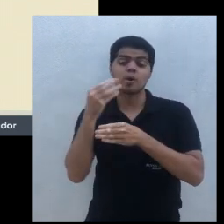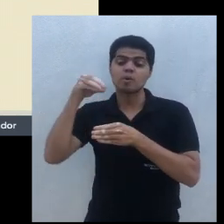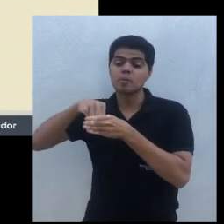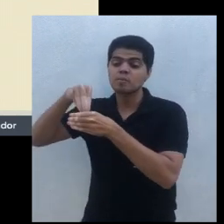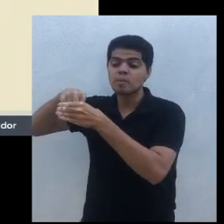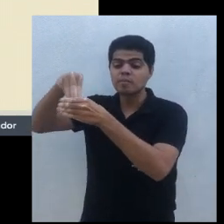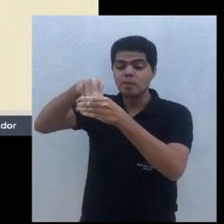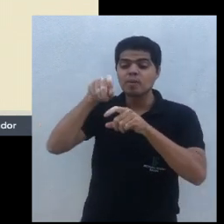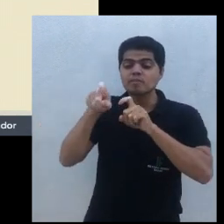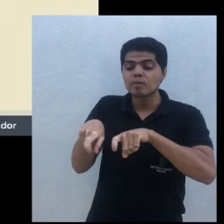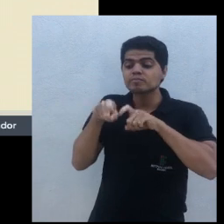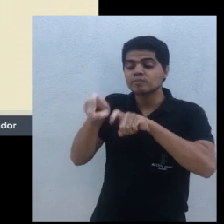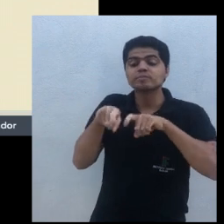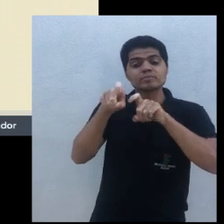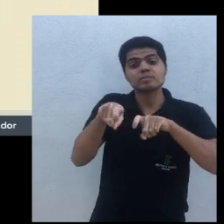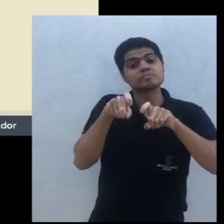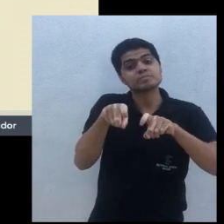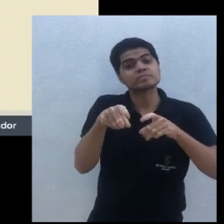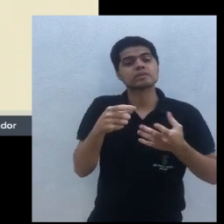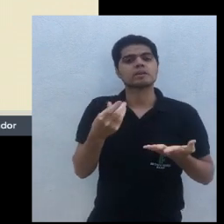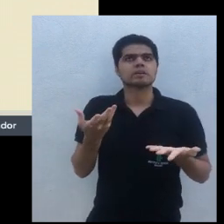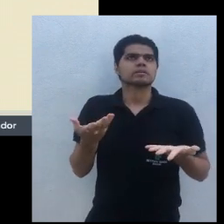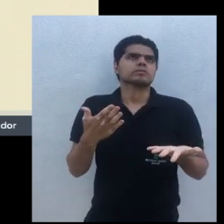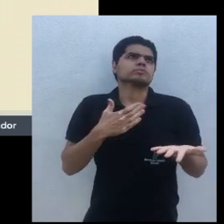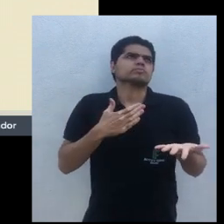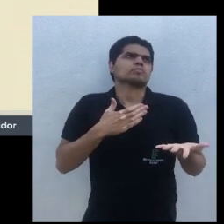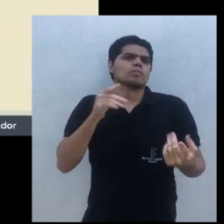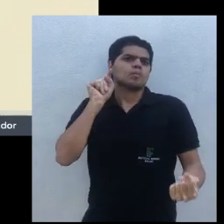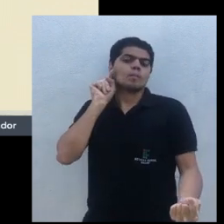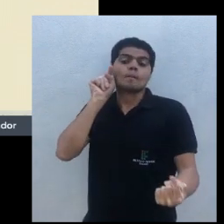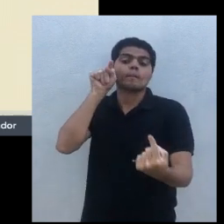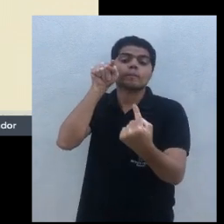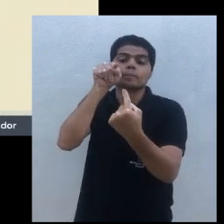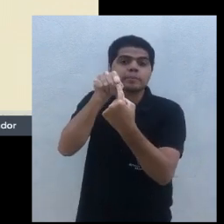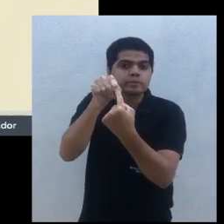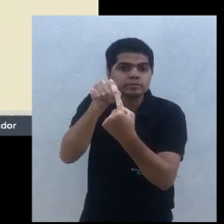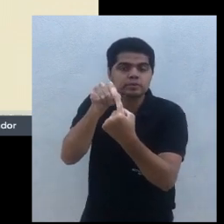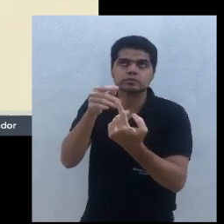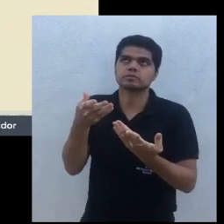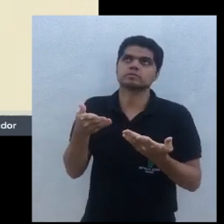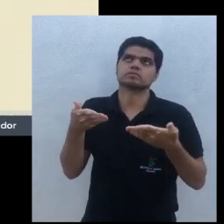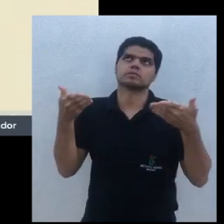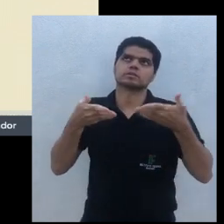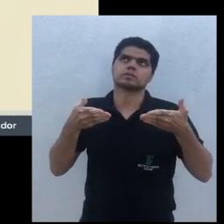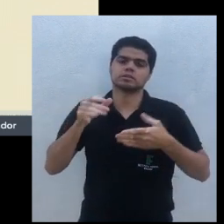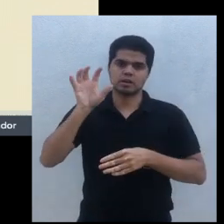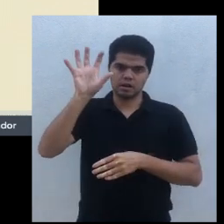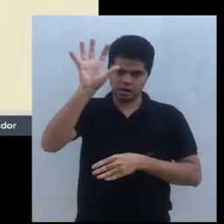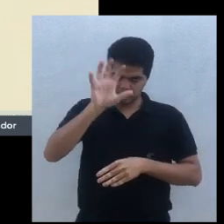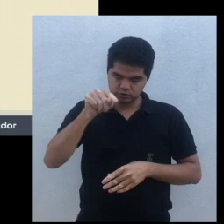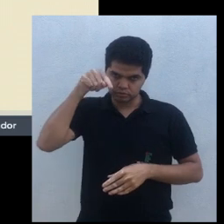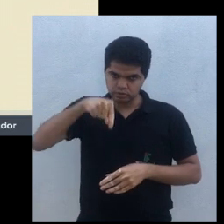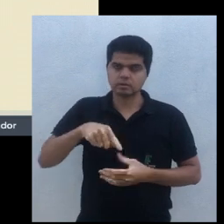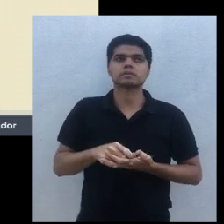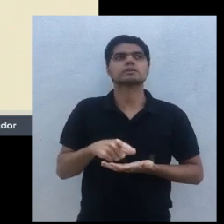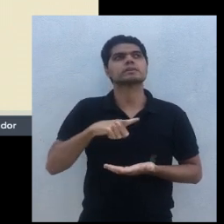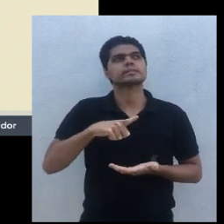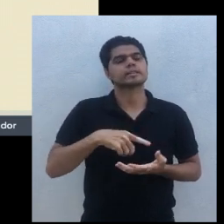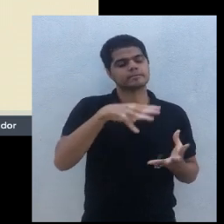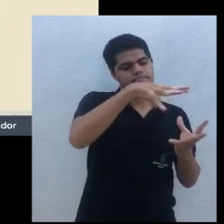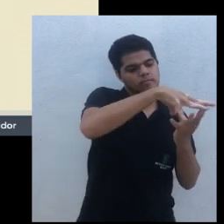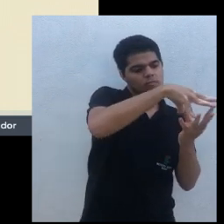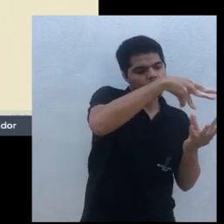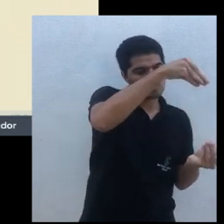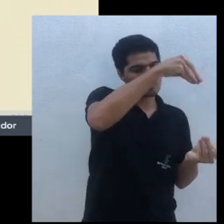pode ter, meu objetivo, vou dar um exemplo aqui da nossa região, meu objetivo é ter cacau